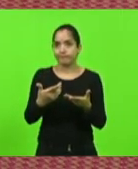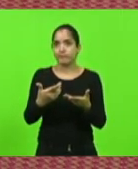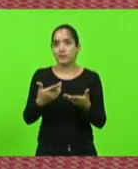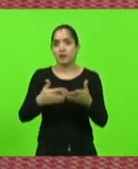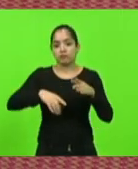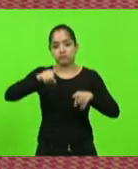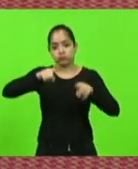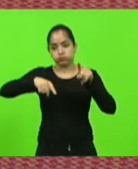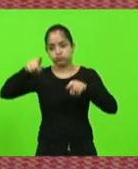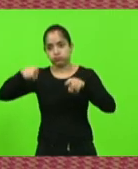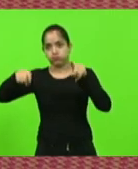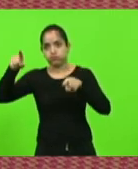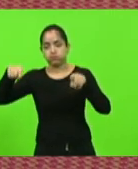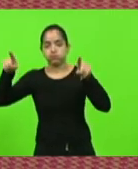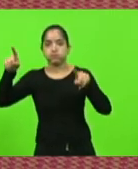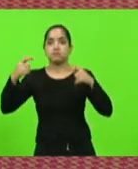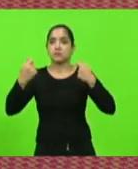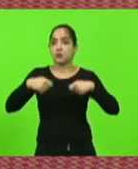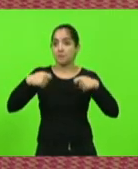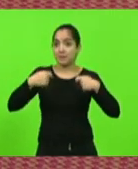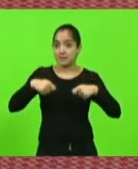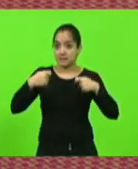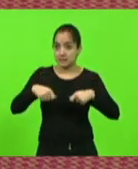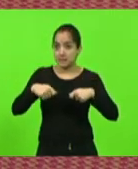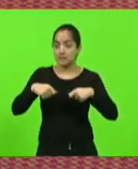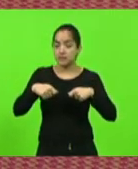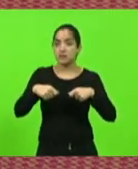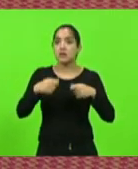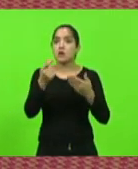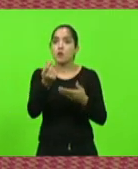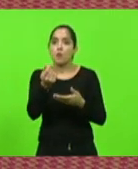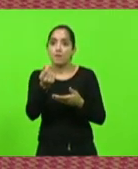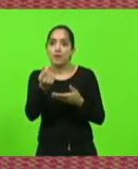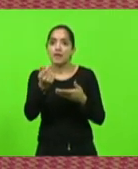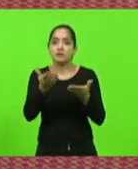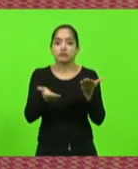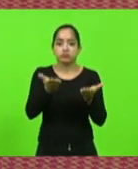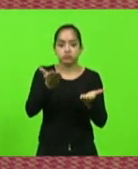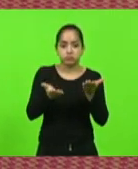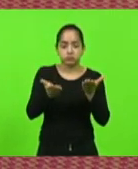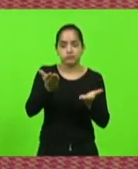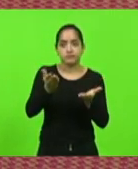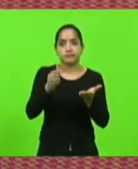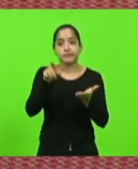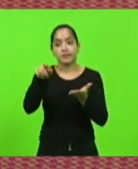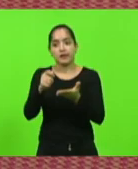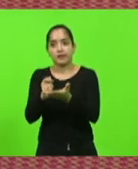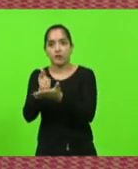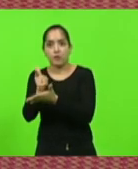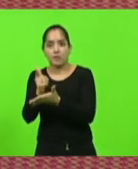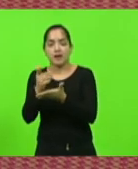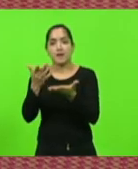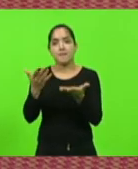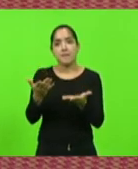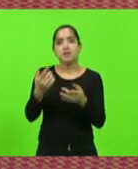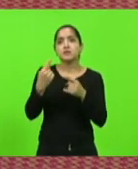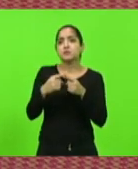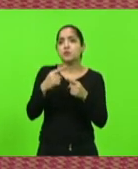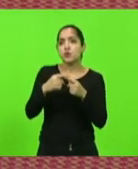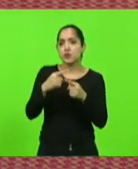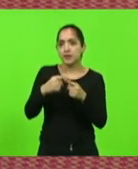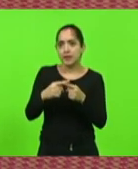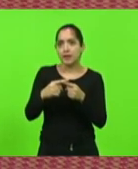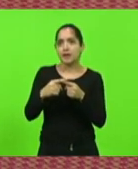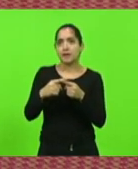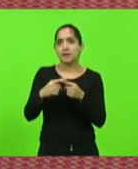constante, então é necessário que você tenha um preço médio ponderado ao consumidor final. Ótimo! Mas por que eles levantam a